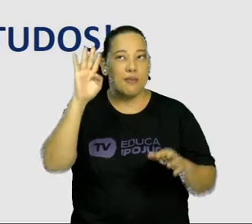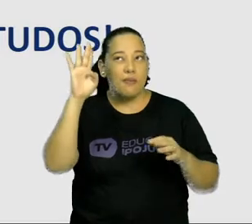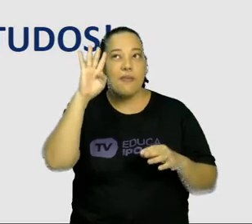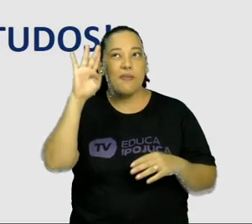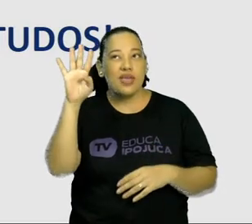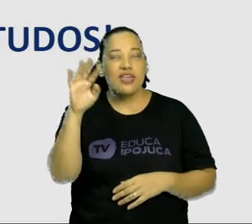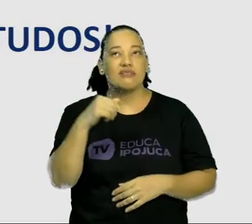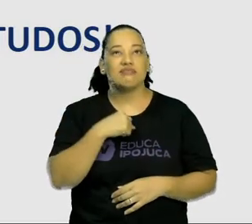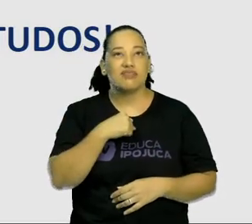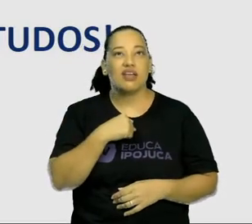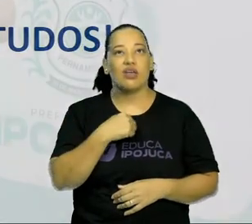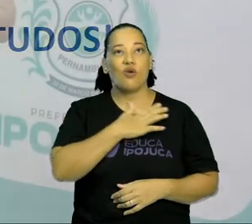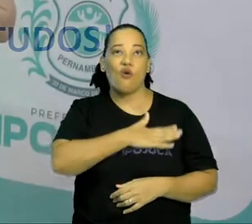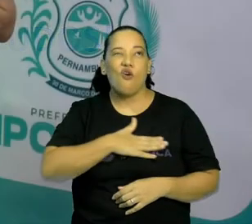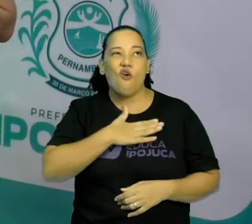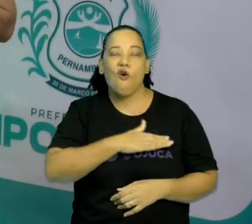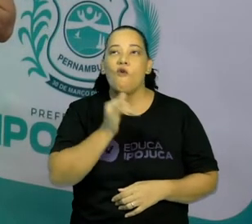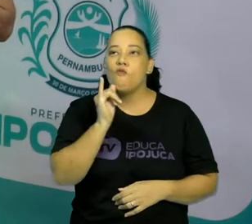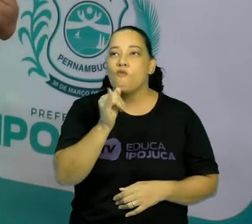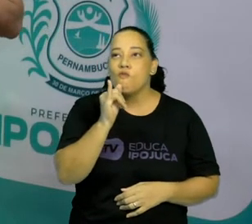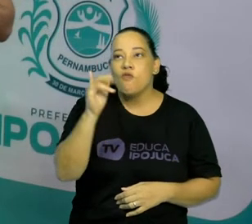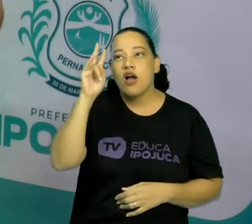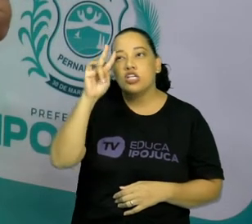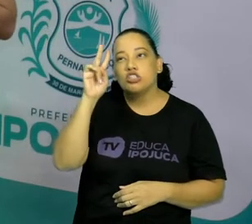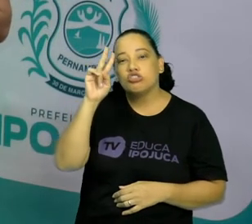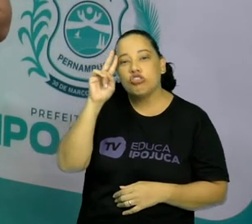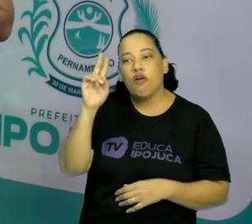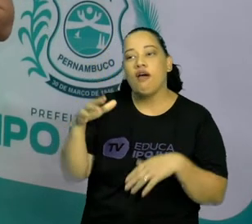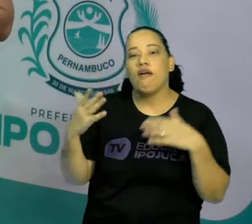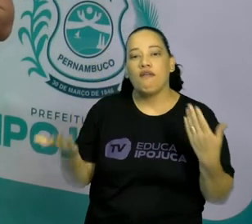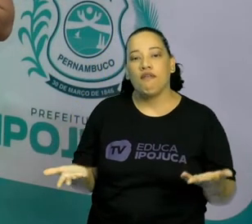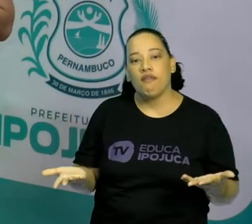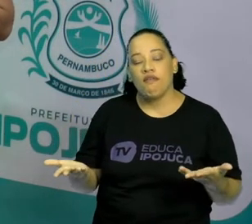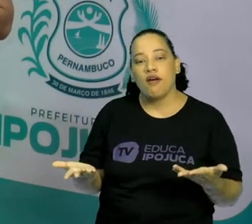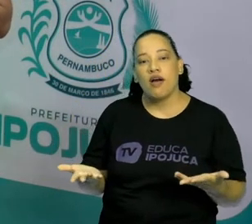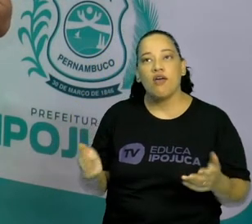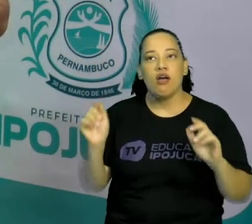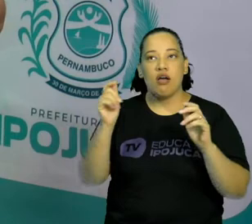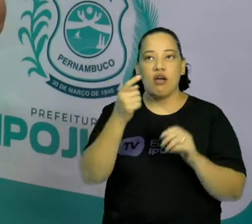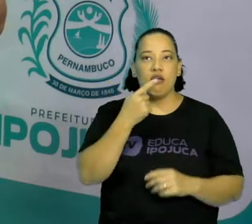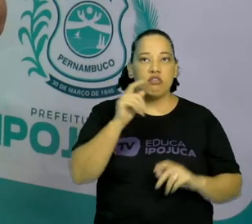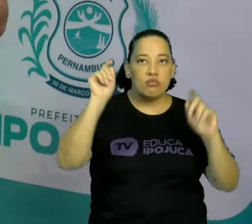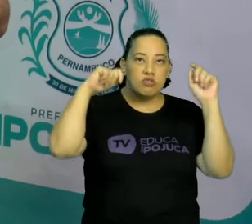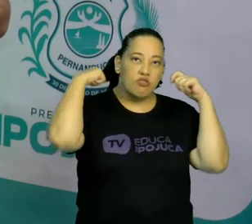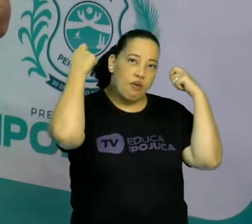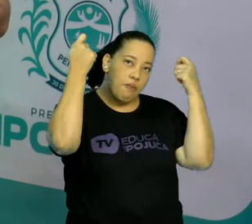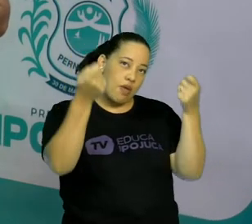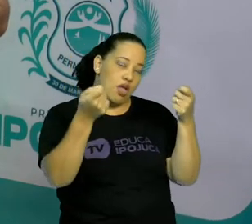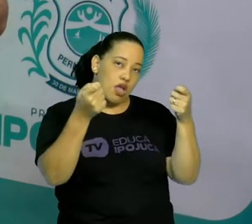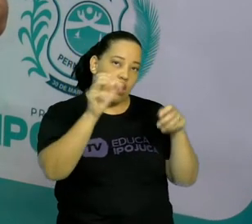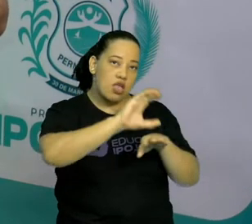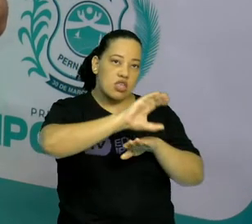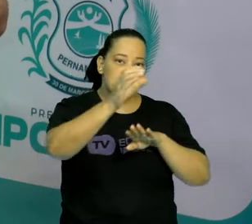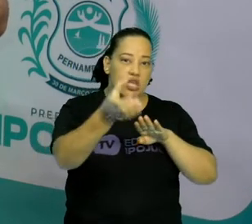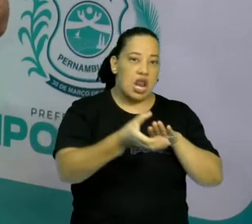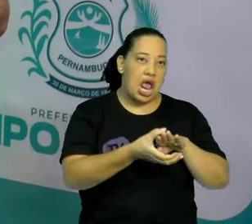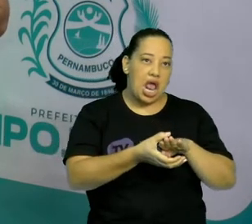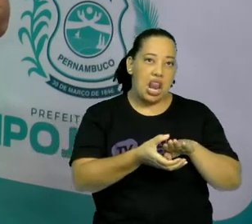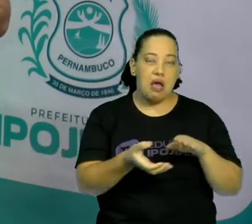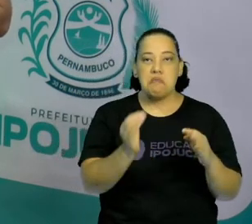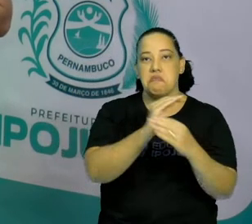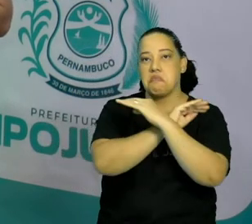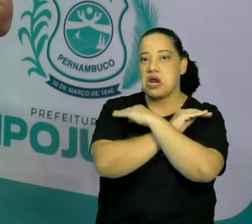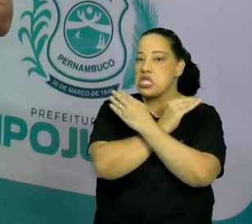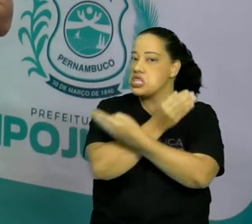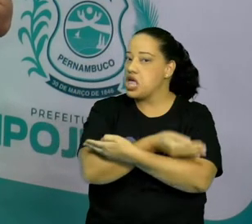qual conto que vocês mais gostam? Será da Chapeuzinho Vermelho? Da Cinderela? Da Branca de Neve?